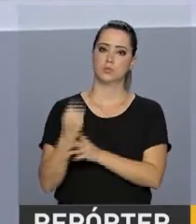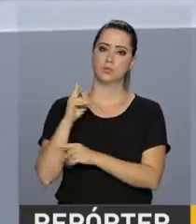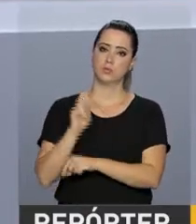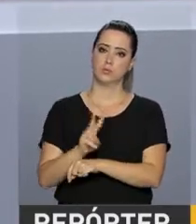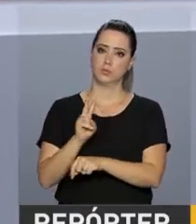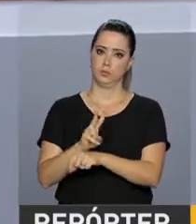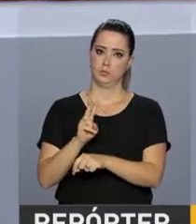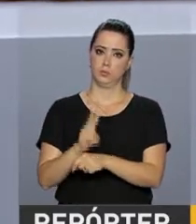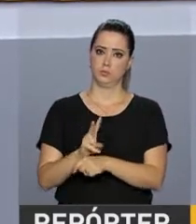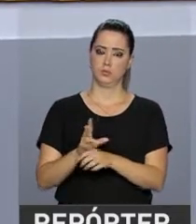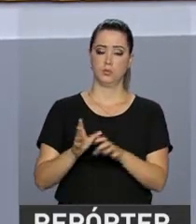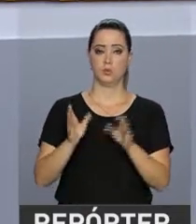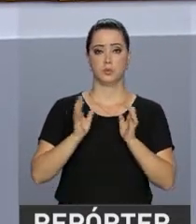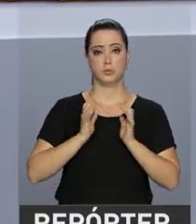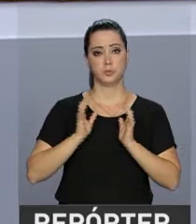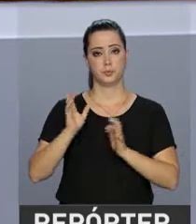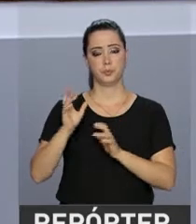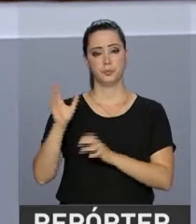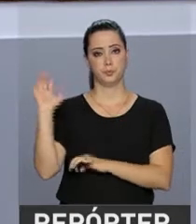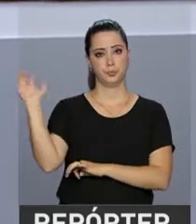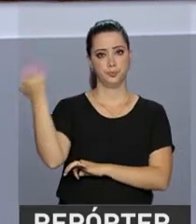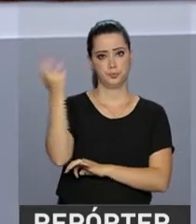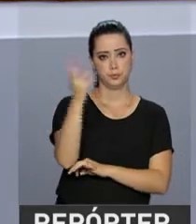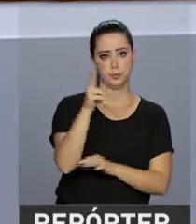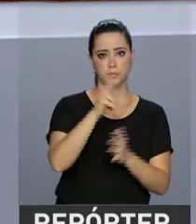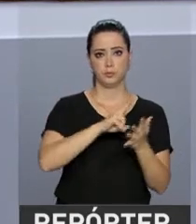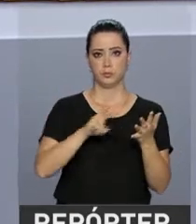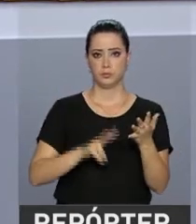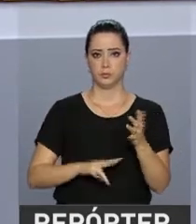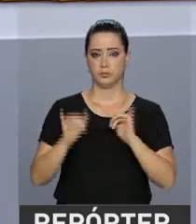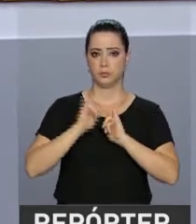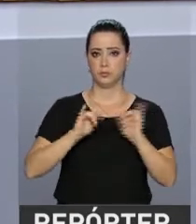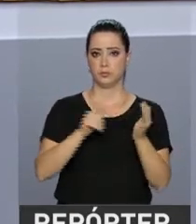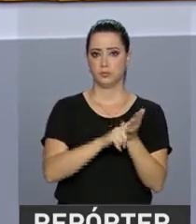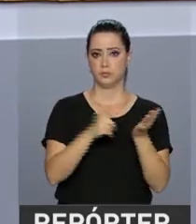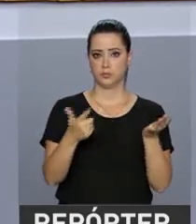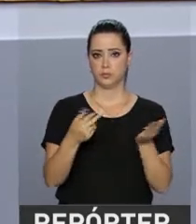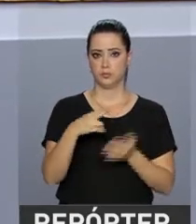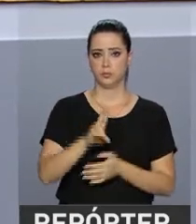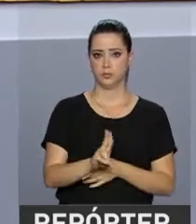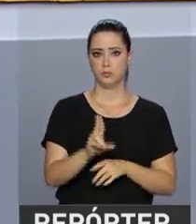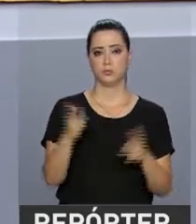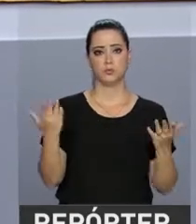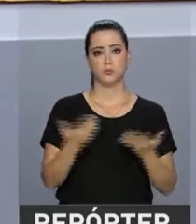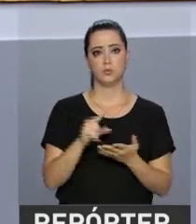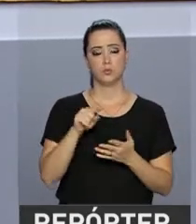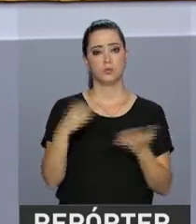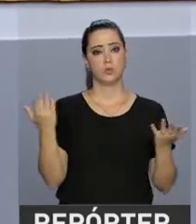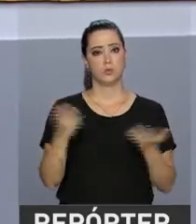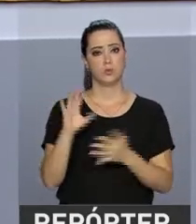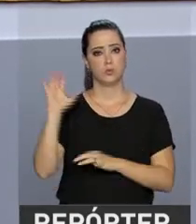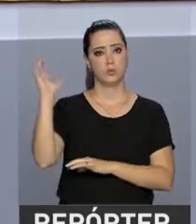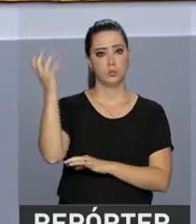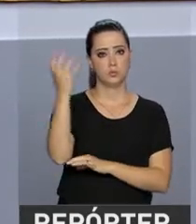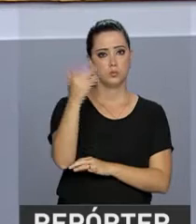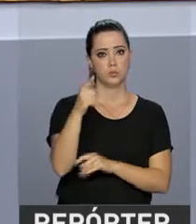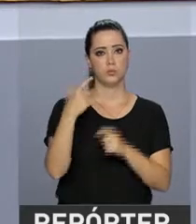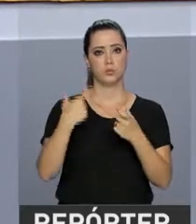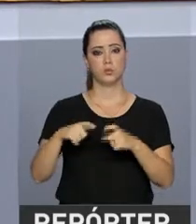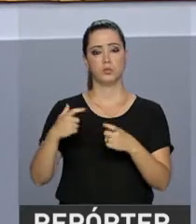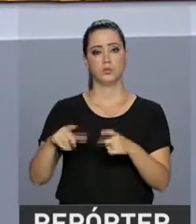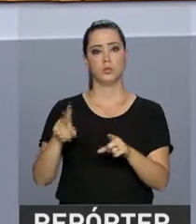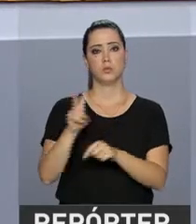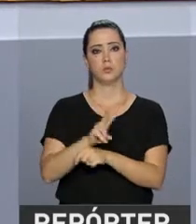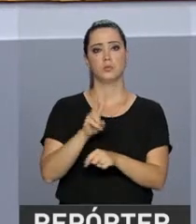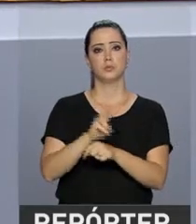proteção ao patrimônio natural. Os textos foram publicados no Diário Oficial da União de hoje. Com a medida, o Parque Nacional e